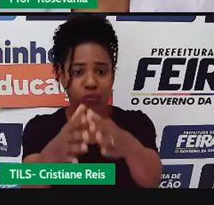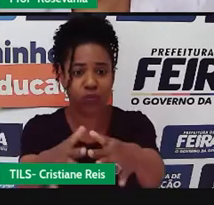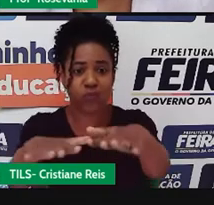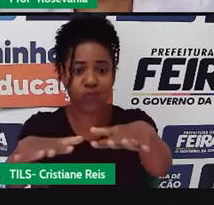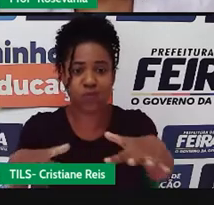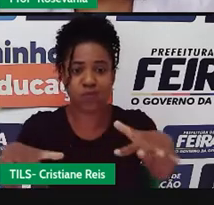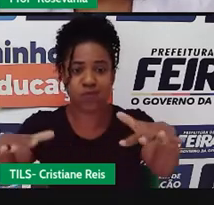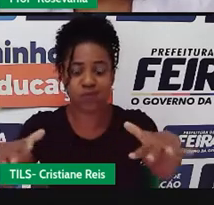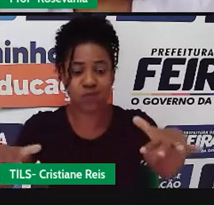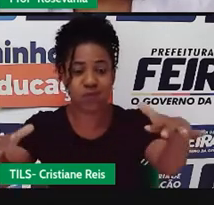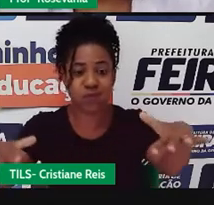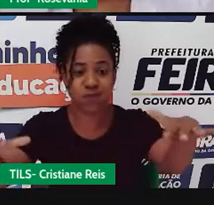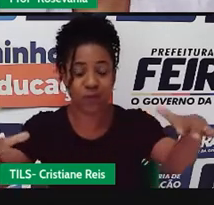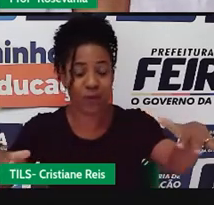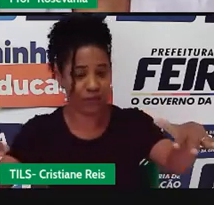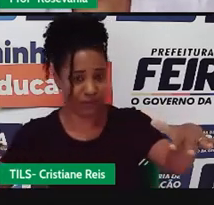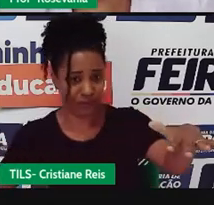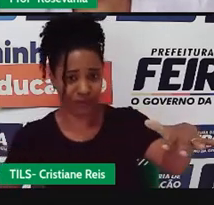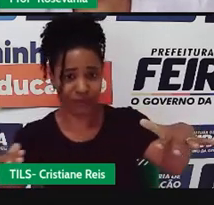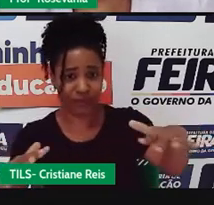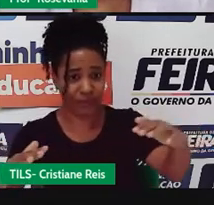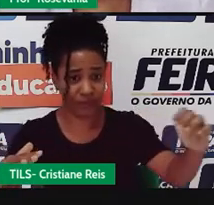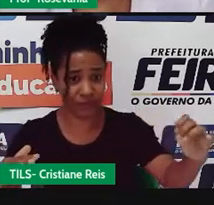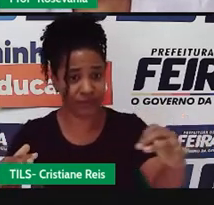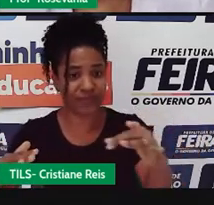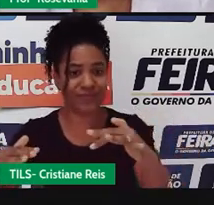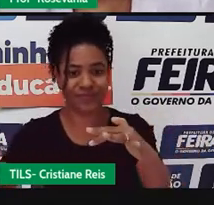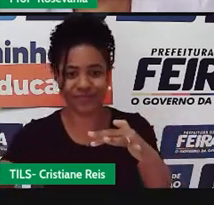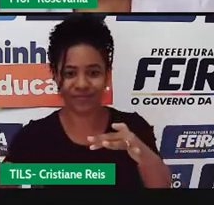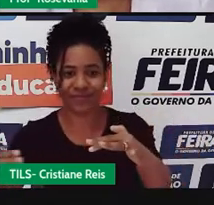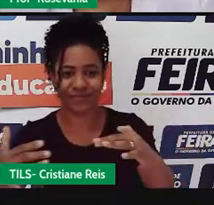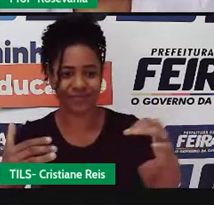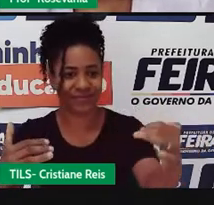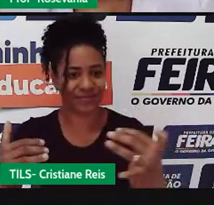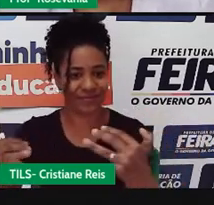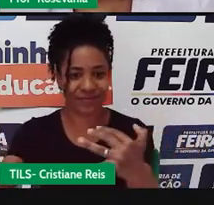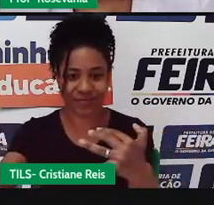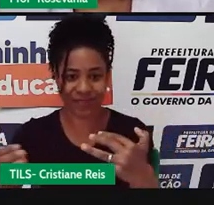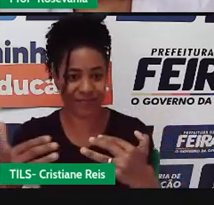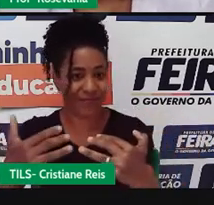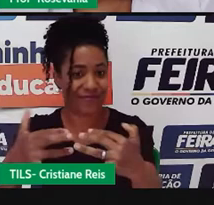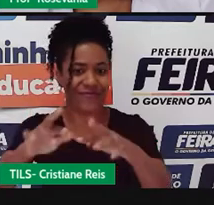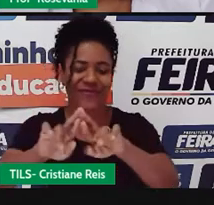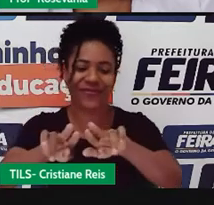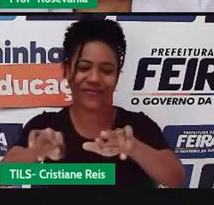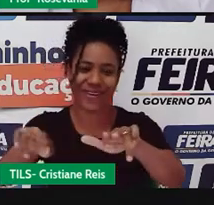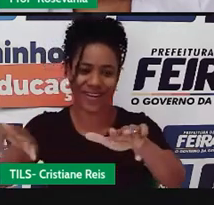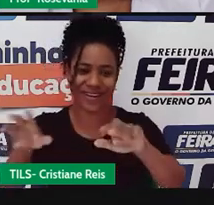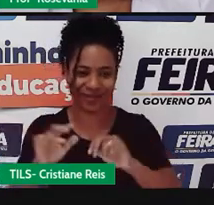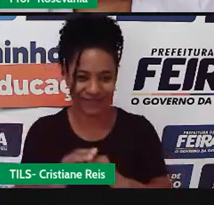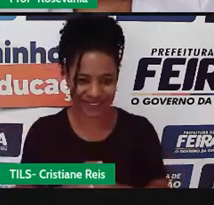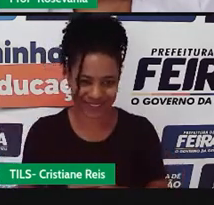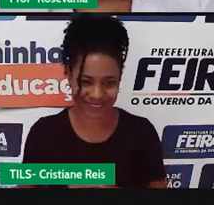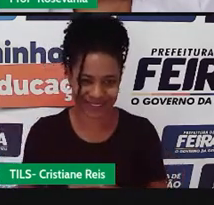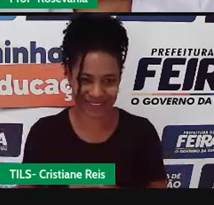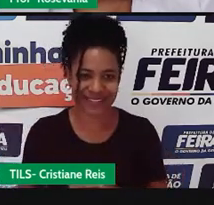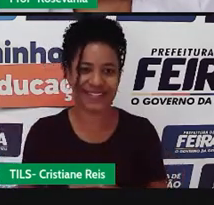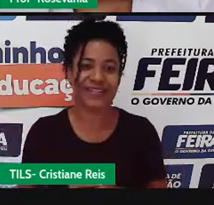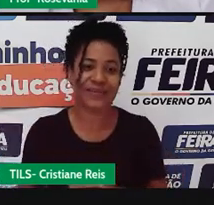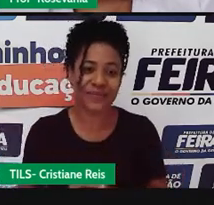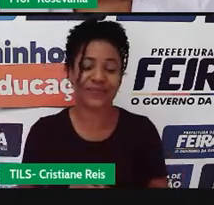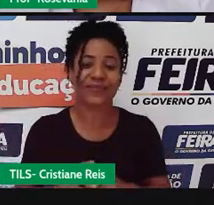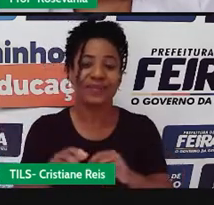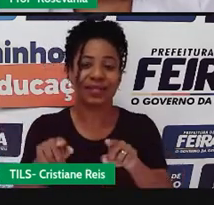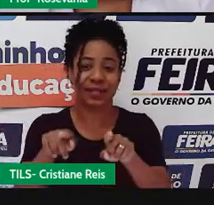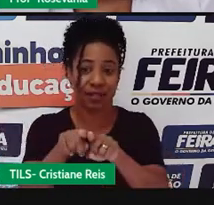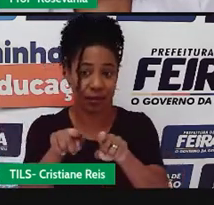pelos afluentes. E esses afluentes têm outras ramificações, no caso aqui seria o afluente. E esses aqui, os